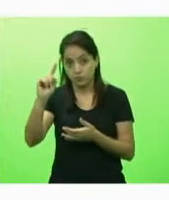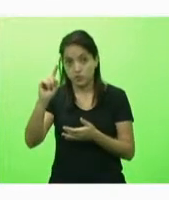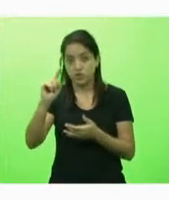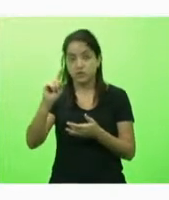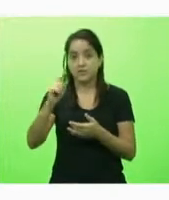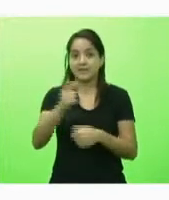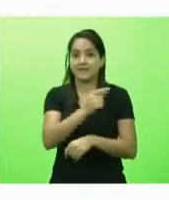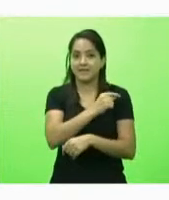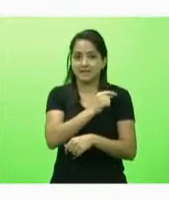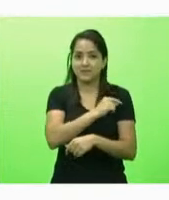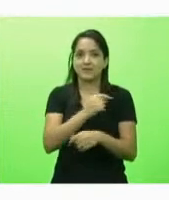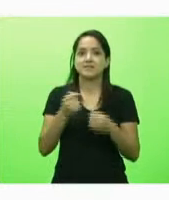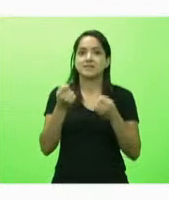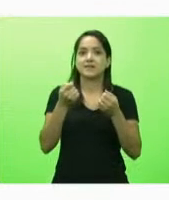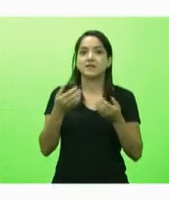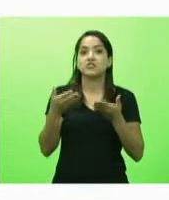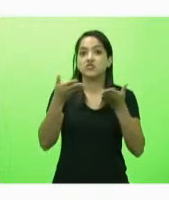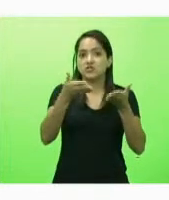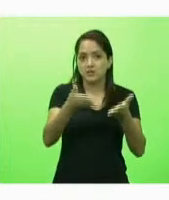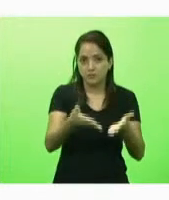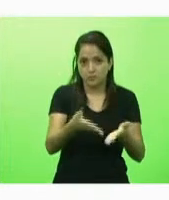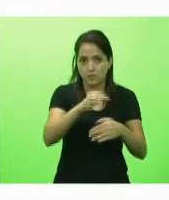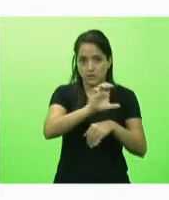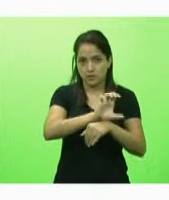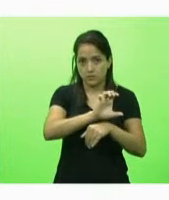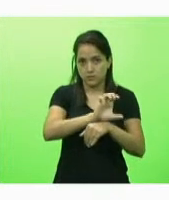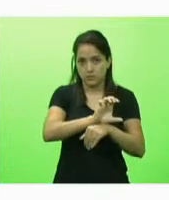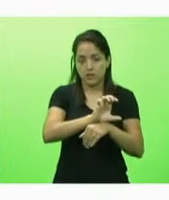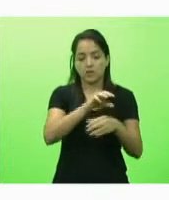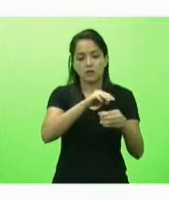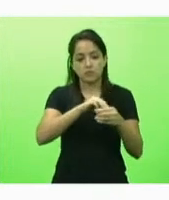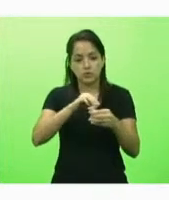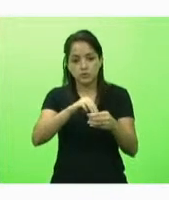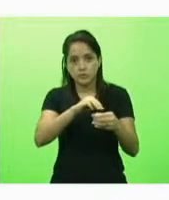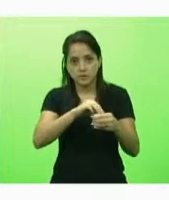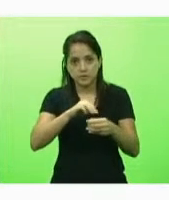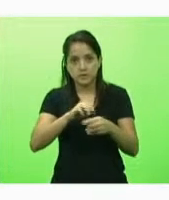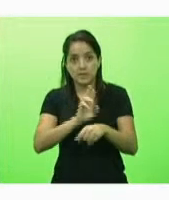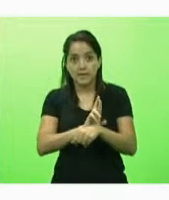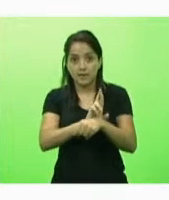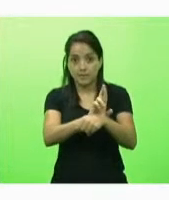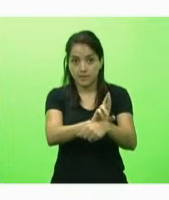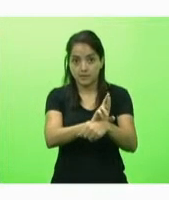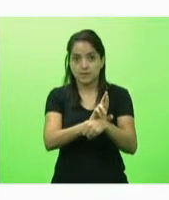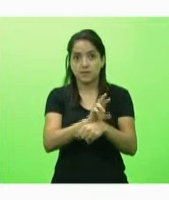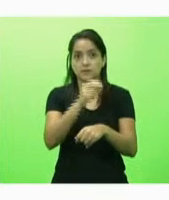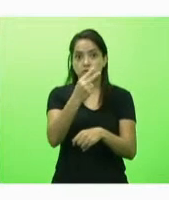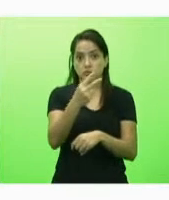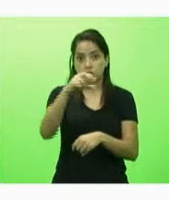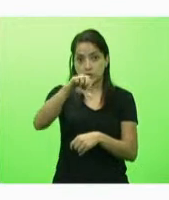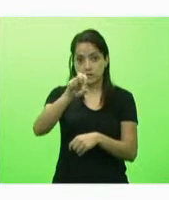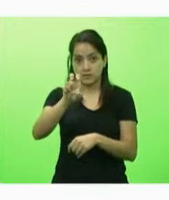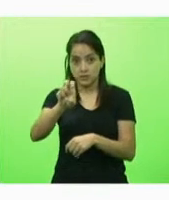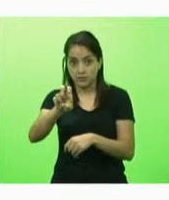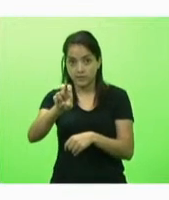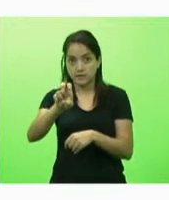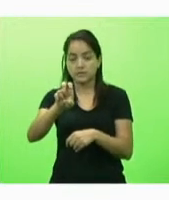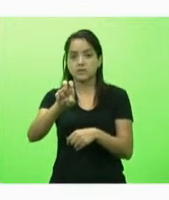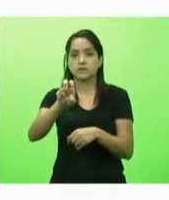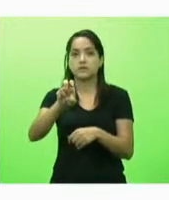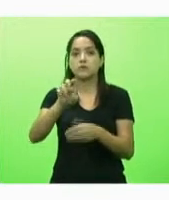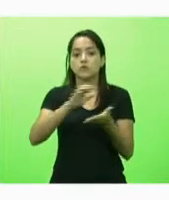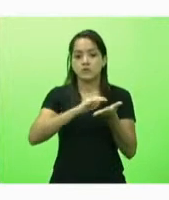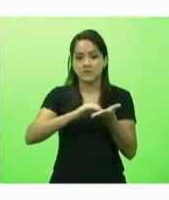chegaram ao estado de Santa Catarina e aí os municípios representados nessa CIB são os 295 secretários municipais de saúde